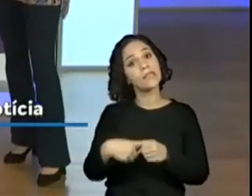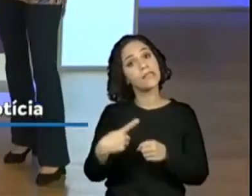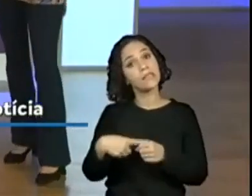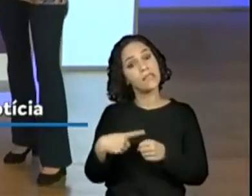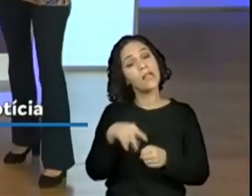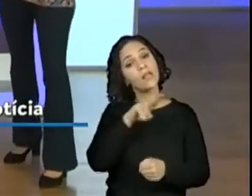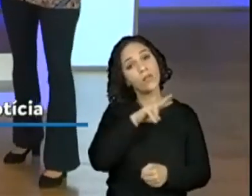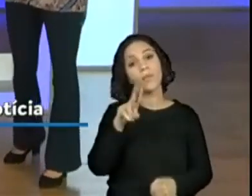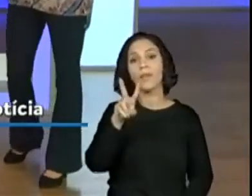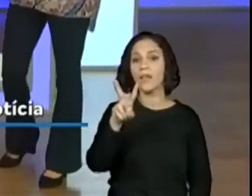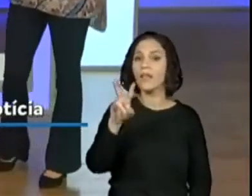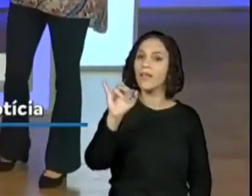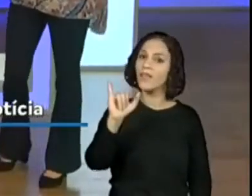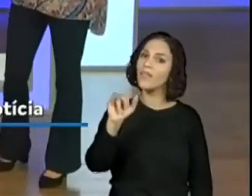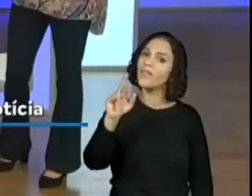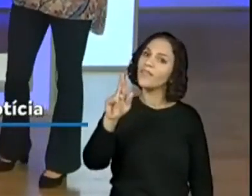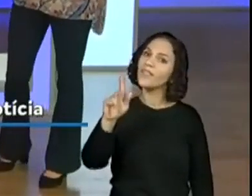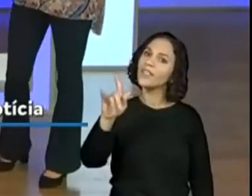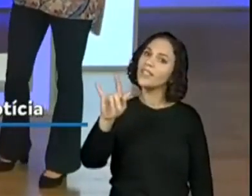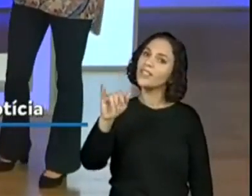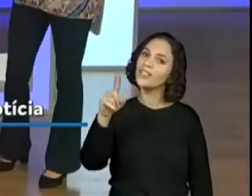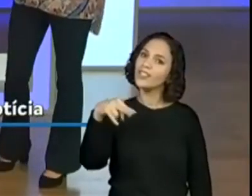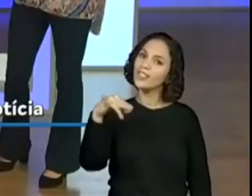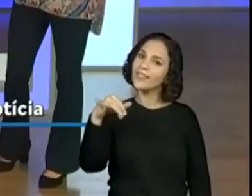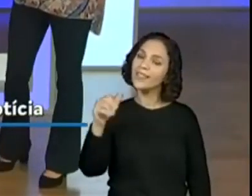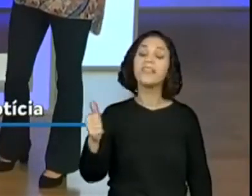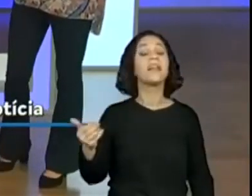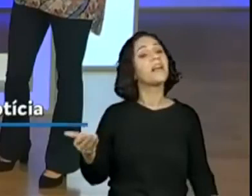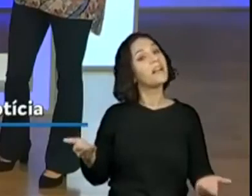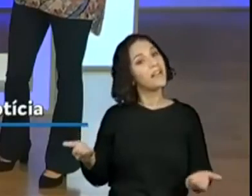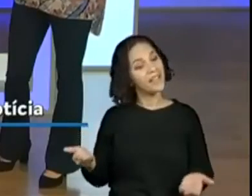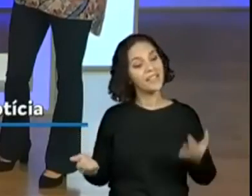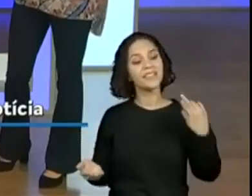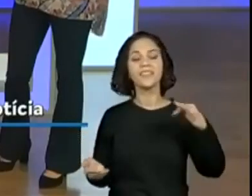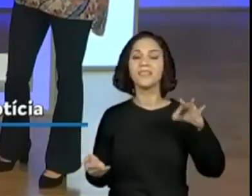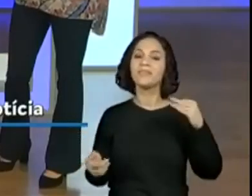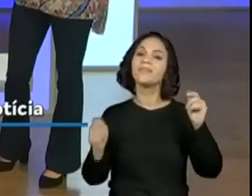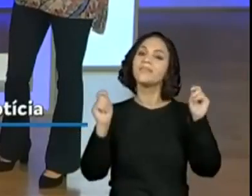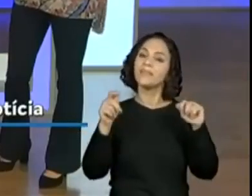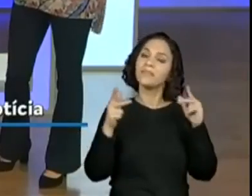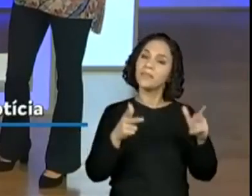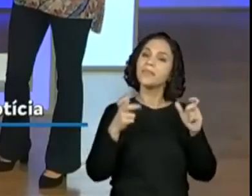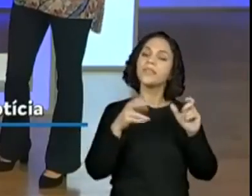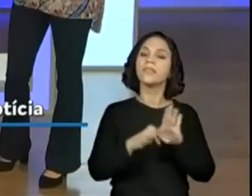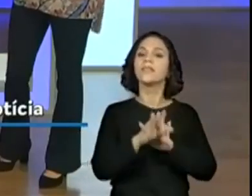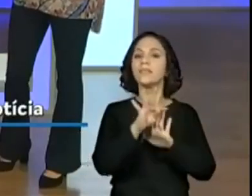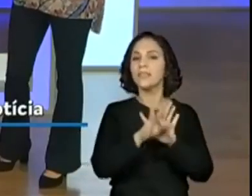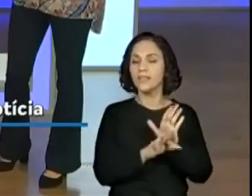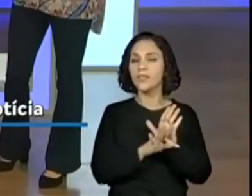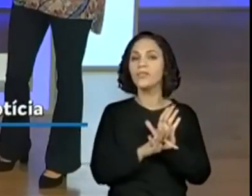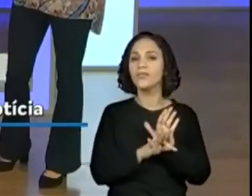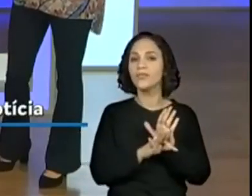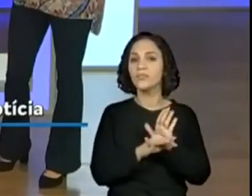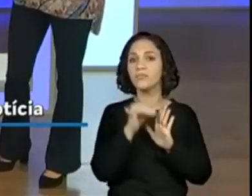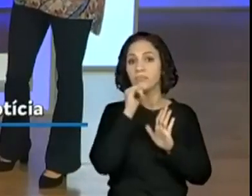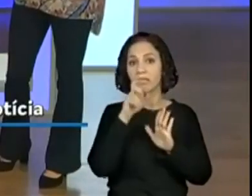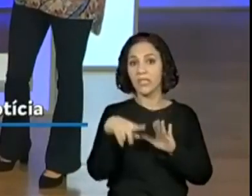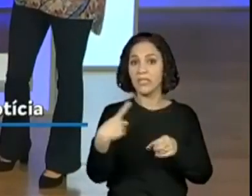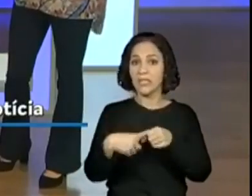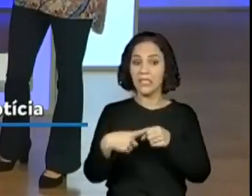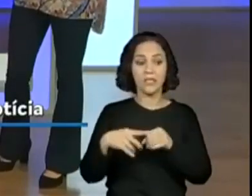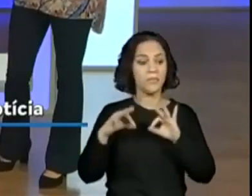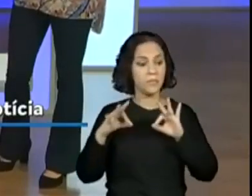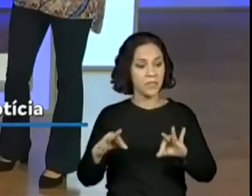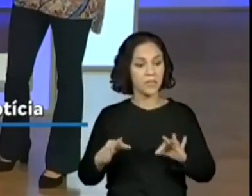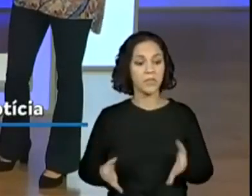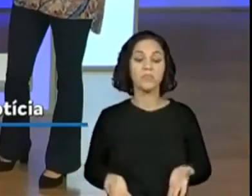Isso mesmo, só lendo e aprendendo, realmente. Nós vamos verificar isso no texto, né, professora? verificar. Será que Virgínia é uma cidade mesmo? Vamos